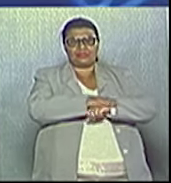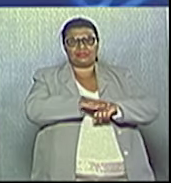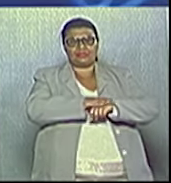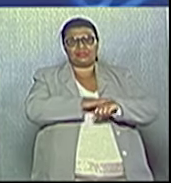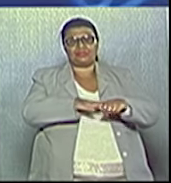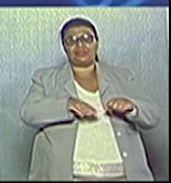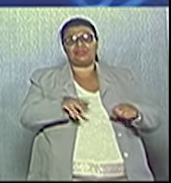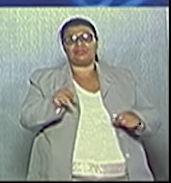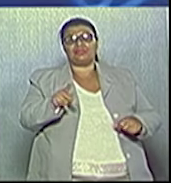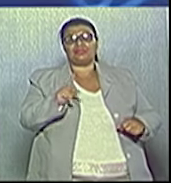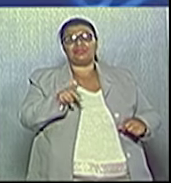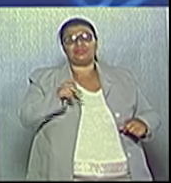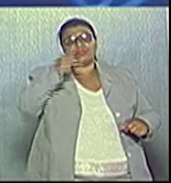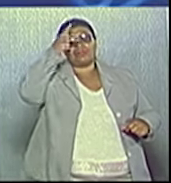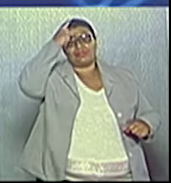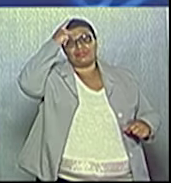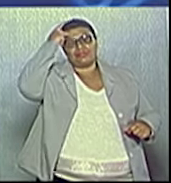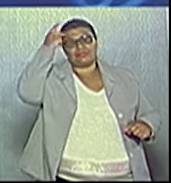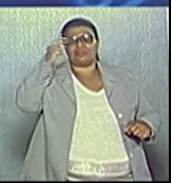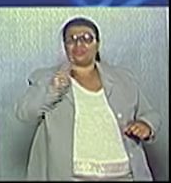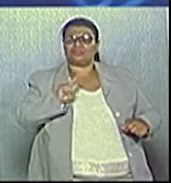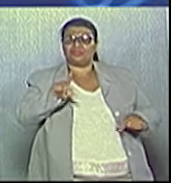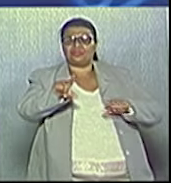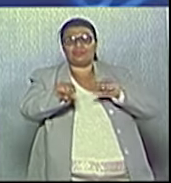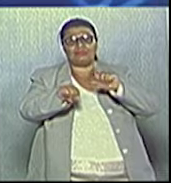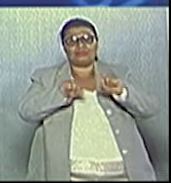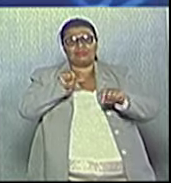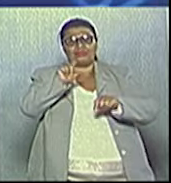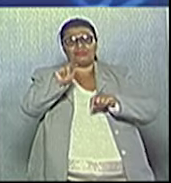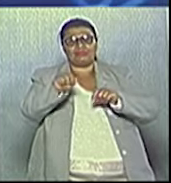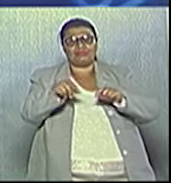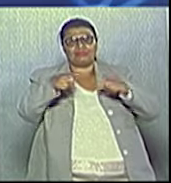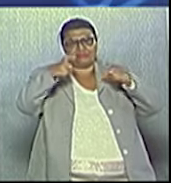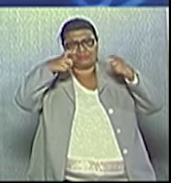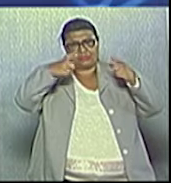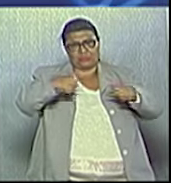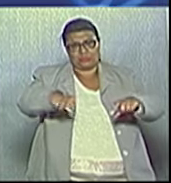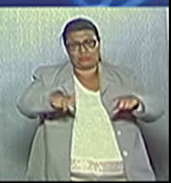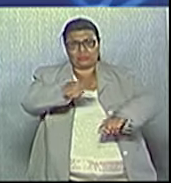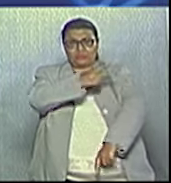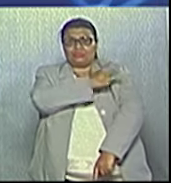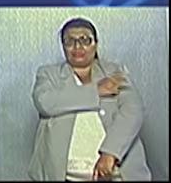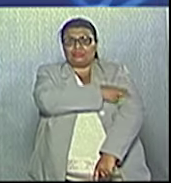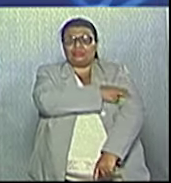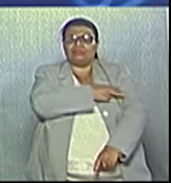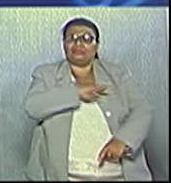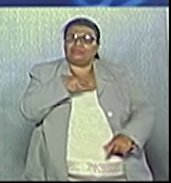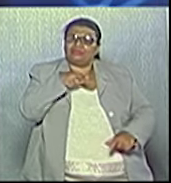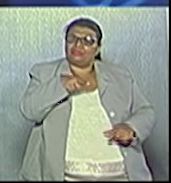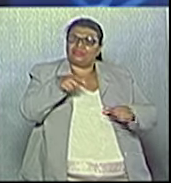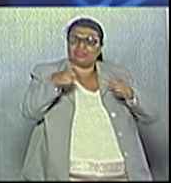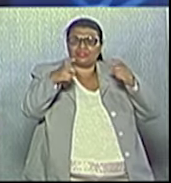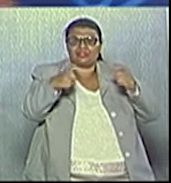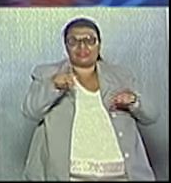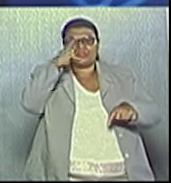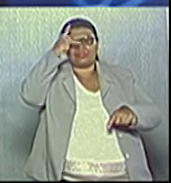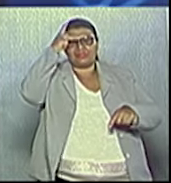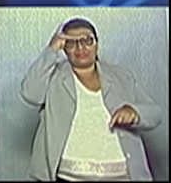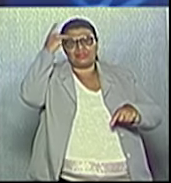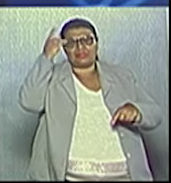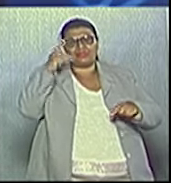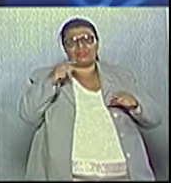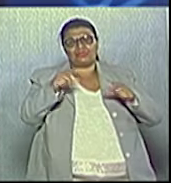professores, são pessoas nomeadas para cargos de chefia e esses cargos, essas pessoas são